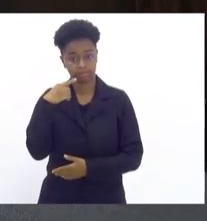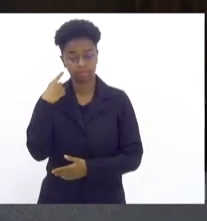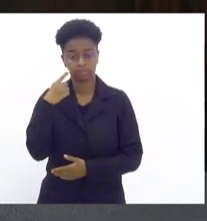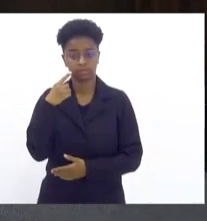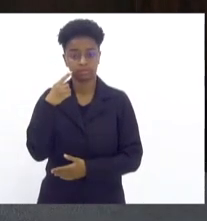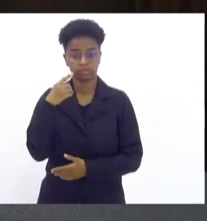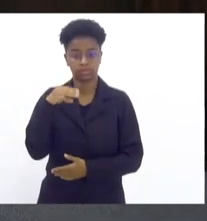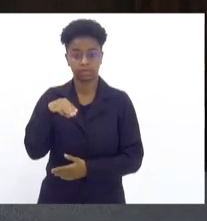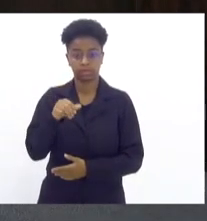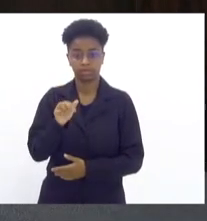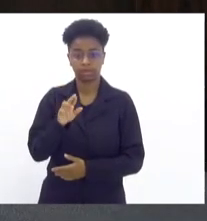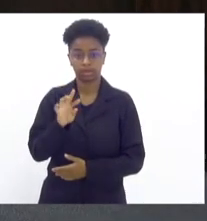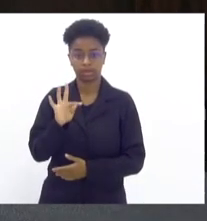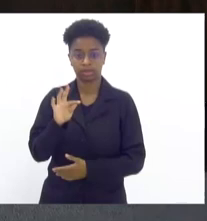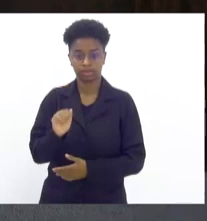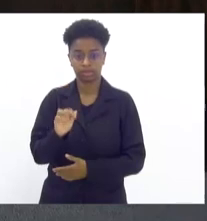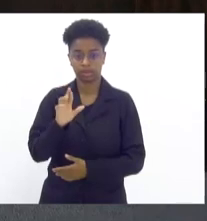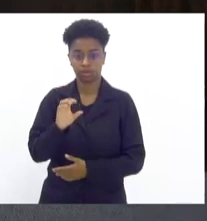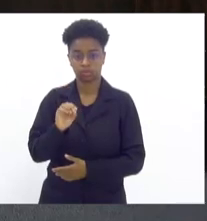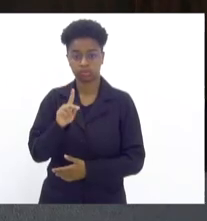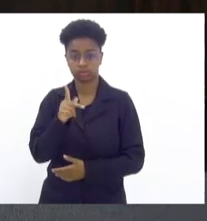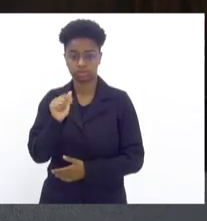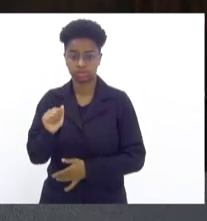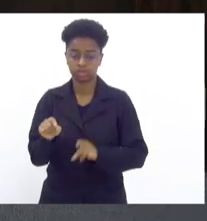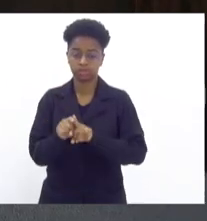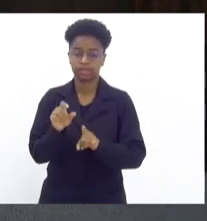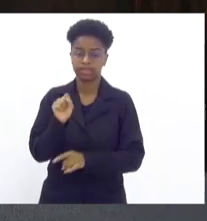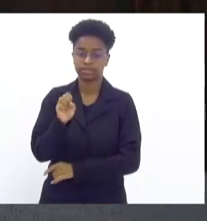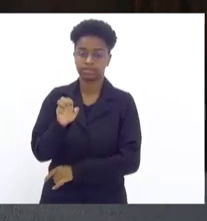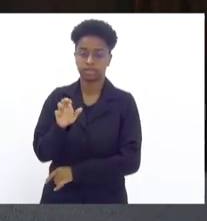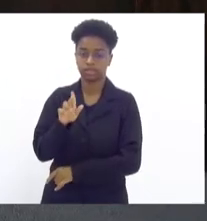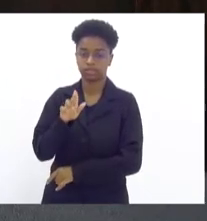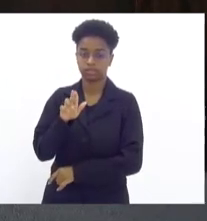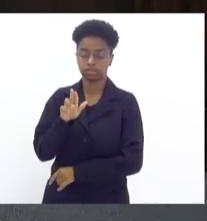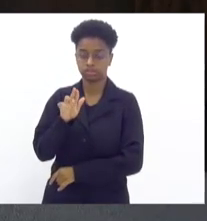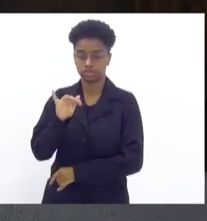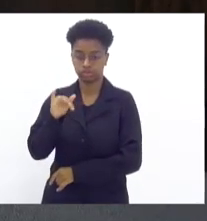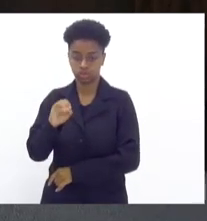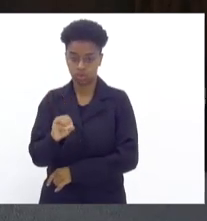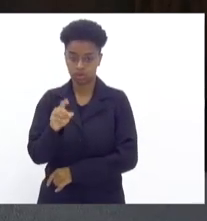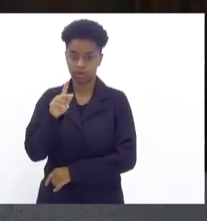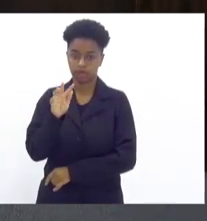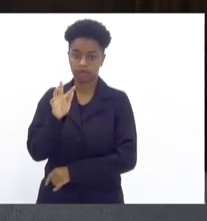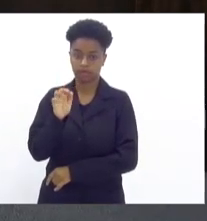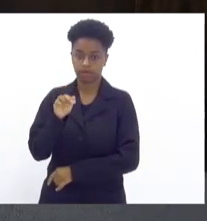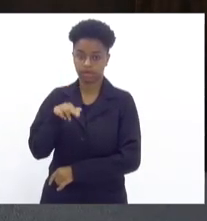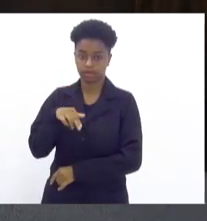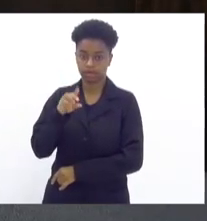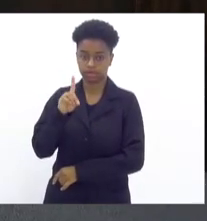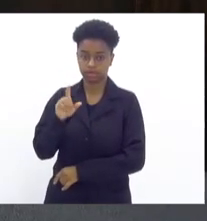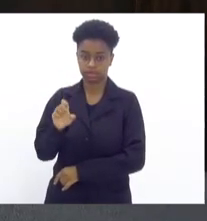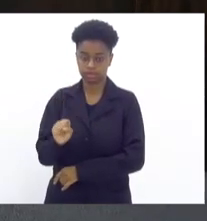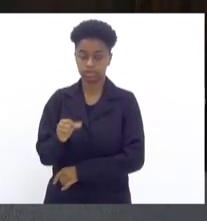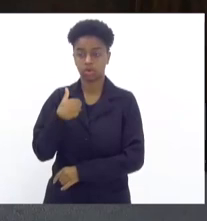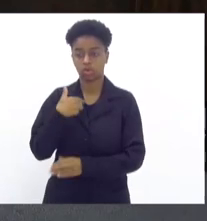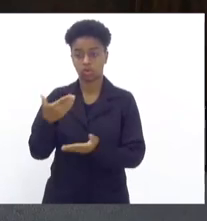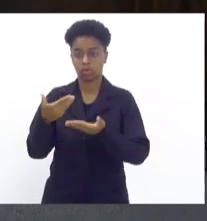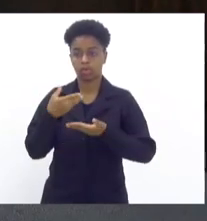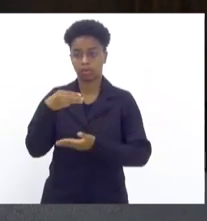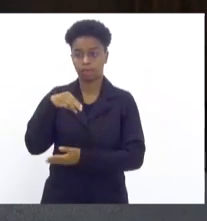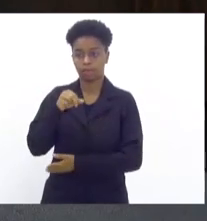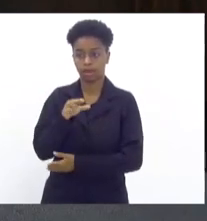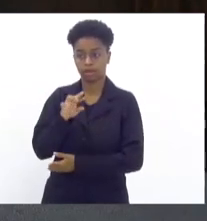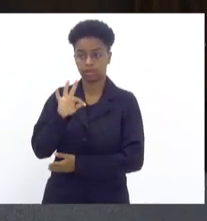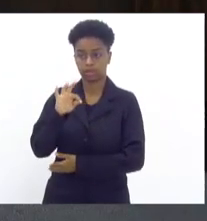deputada Marta Rocha e deputado Sérgio Fernandes. Passo a palavra, então, para a deputada Marta Rocha, que deseja fazer uma